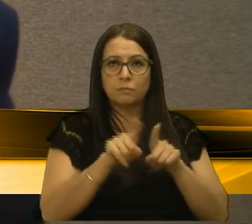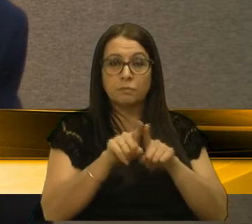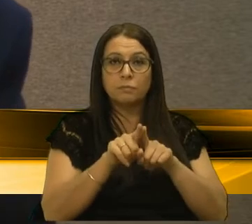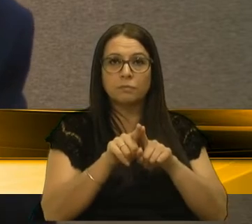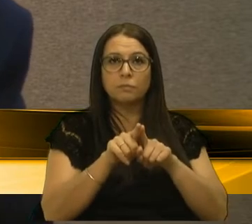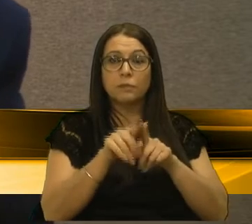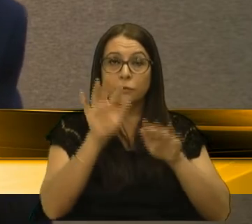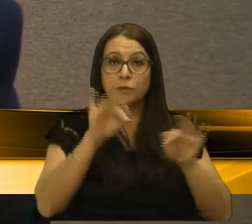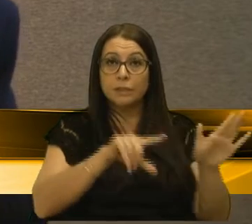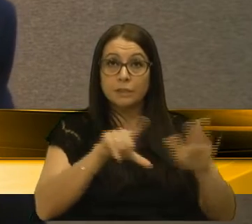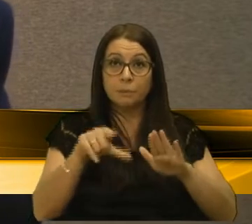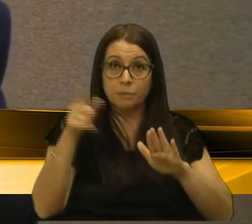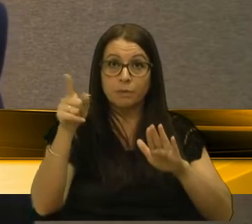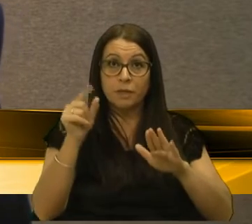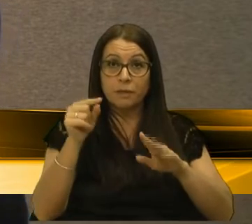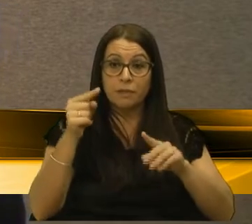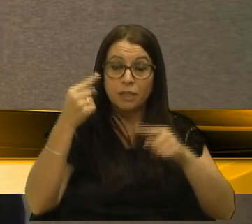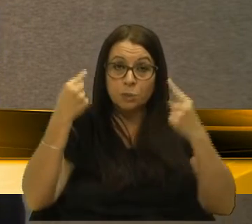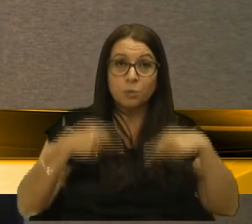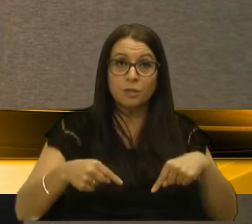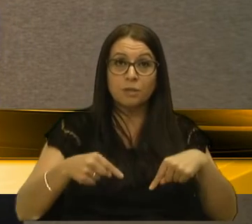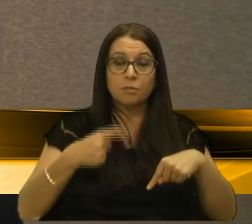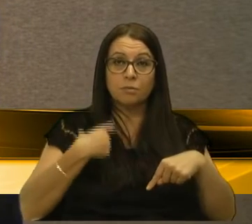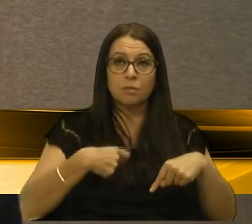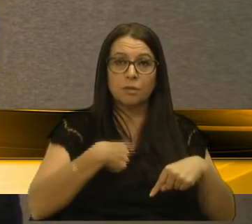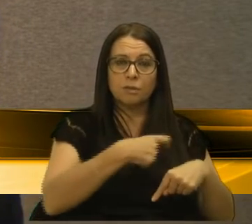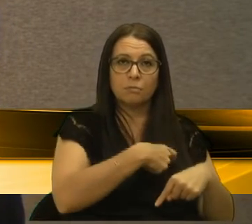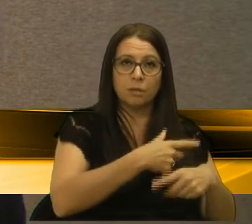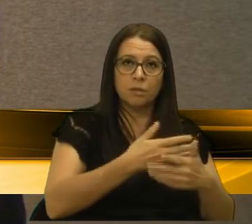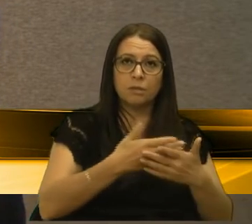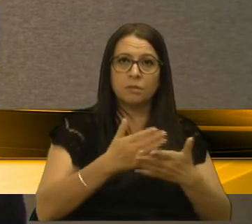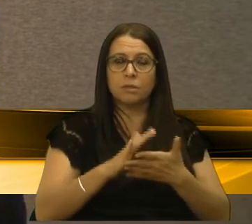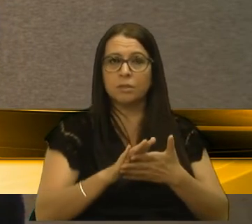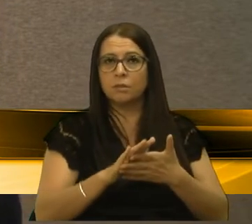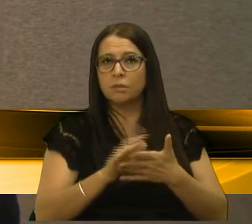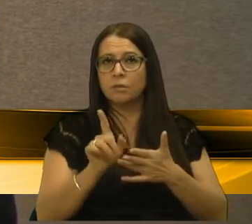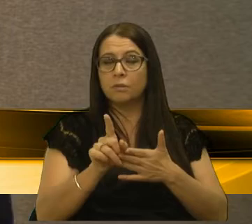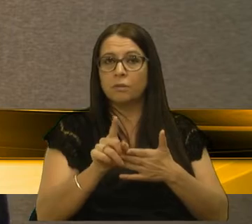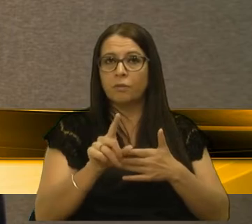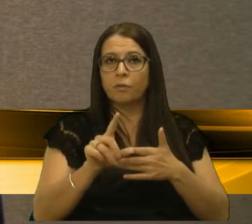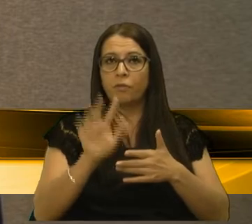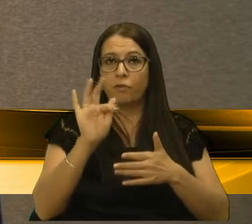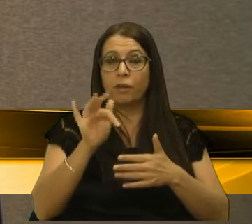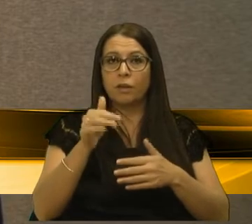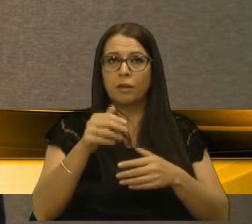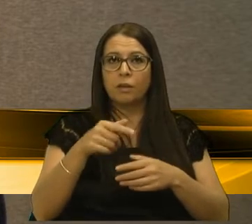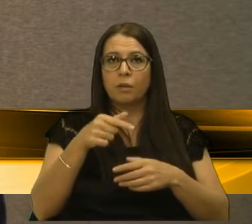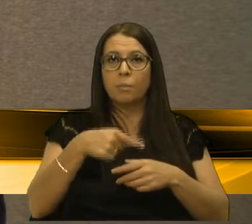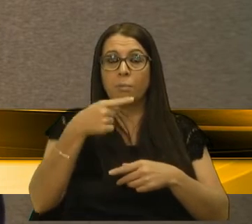no fim de semana, vai disputar com o Grêmio a final do primeiro turno,